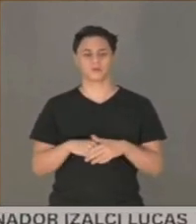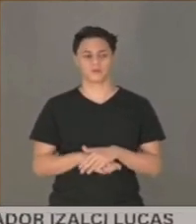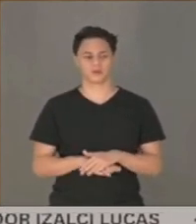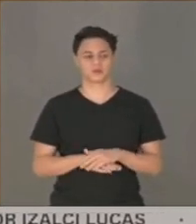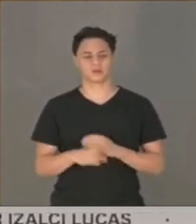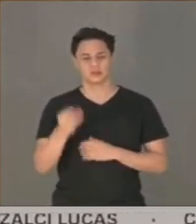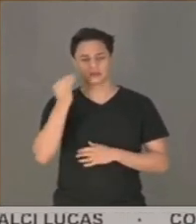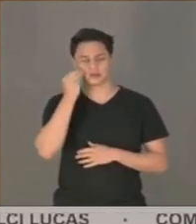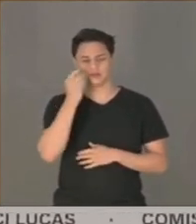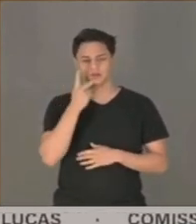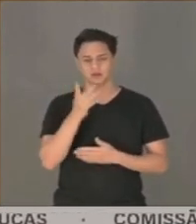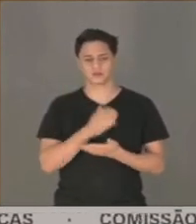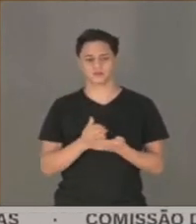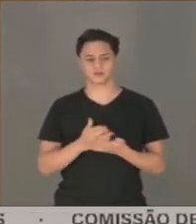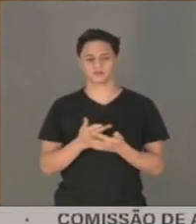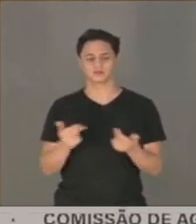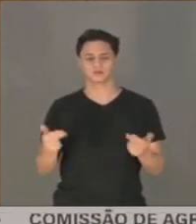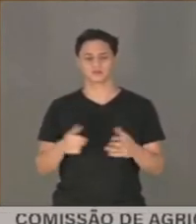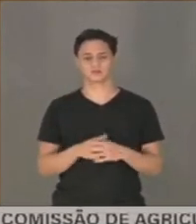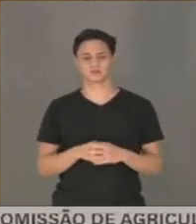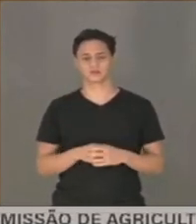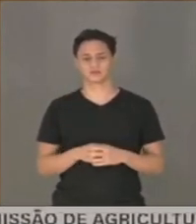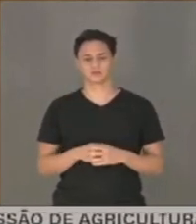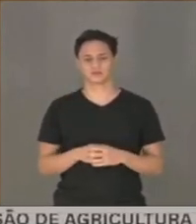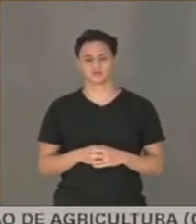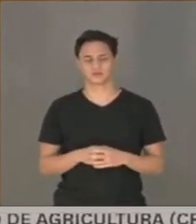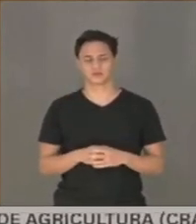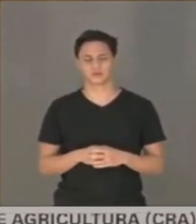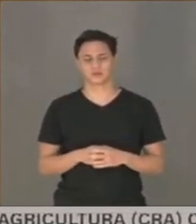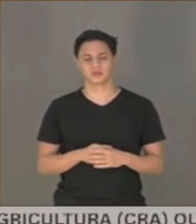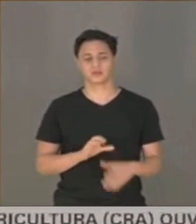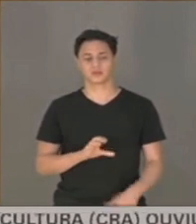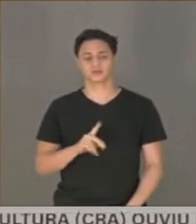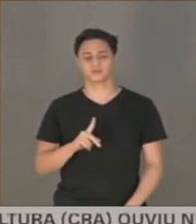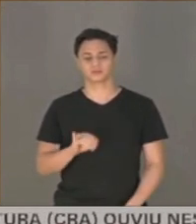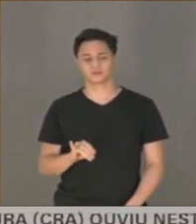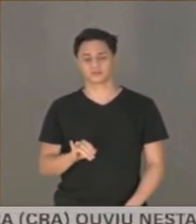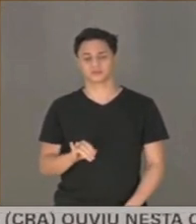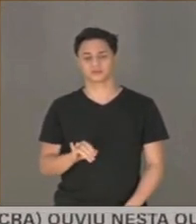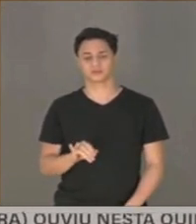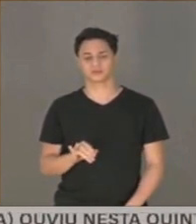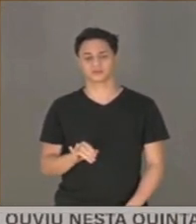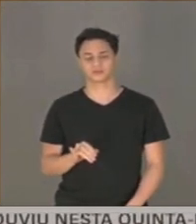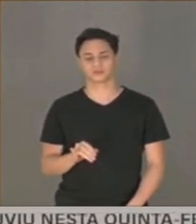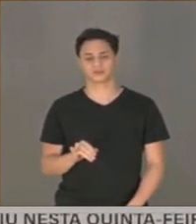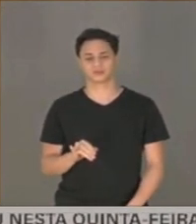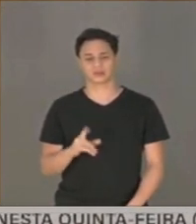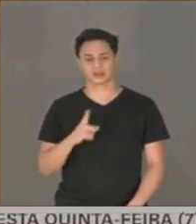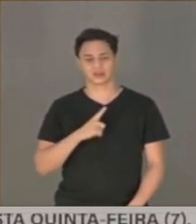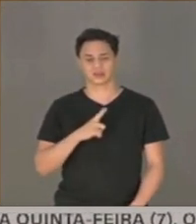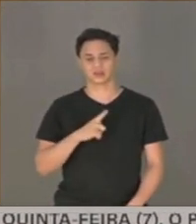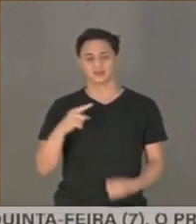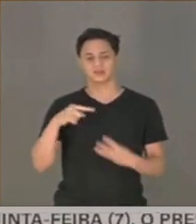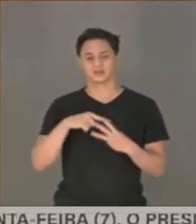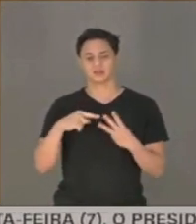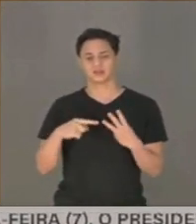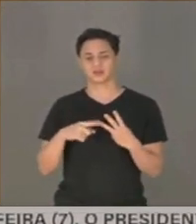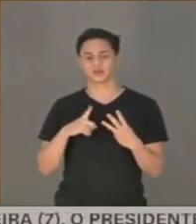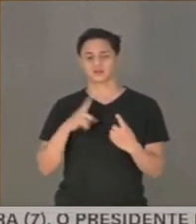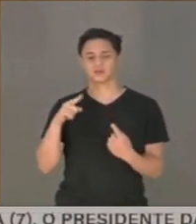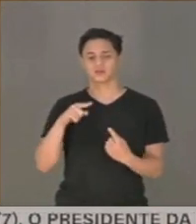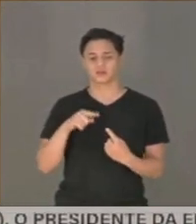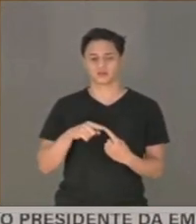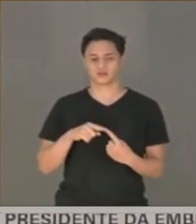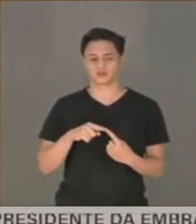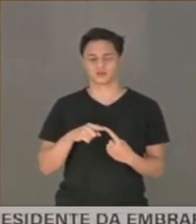tentar fazer algumas colocações. A Comissão Parlamentar de Inquérito tem três objetivos. Ela é